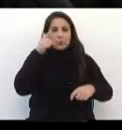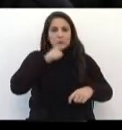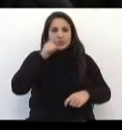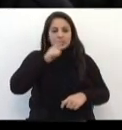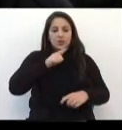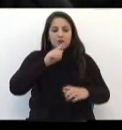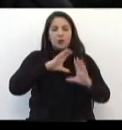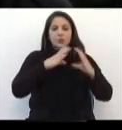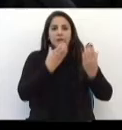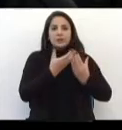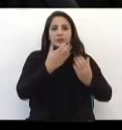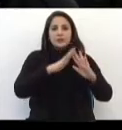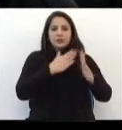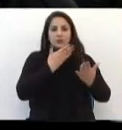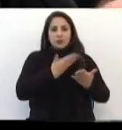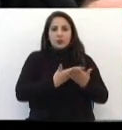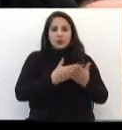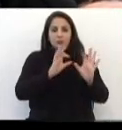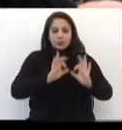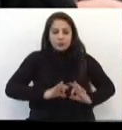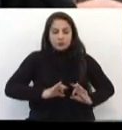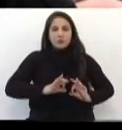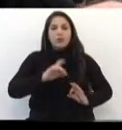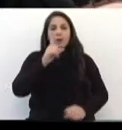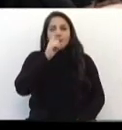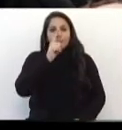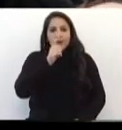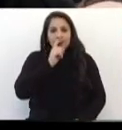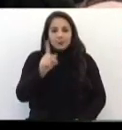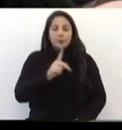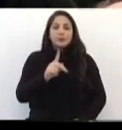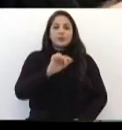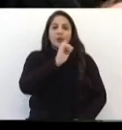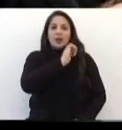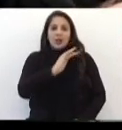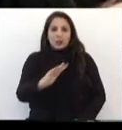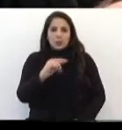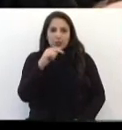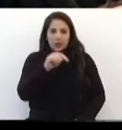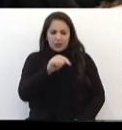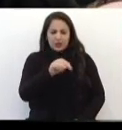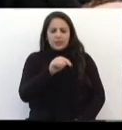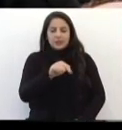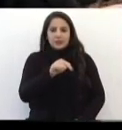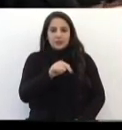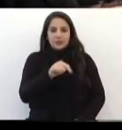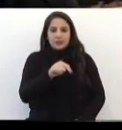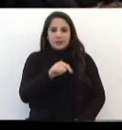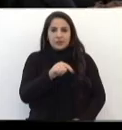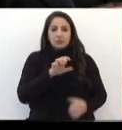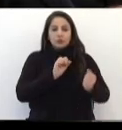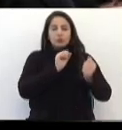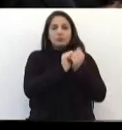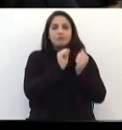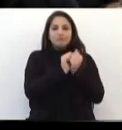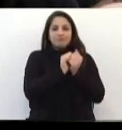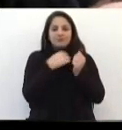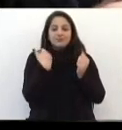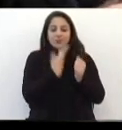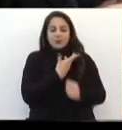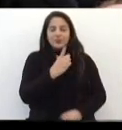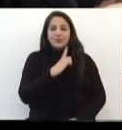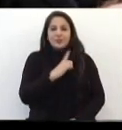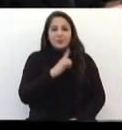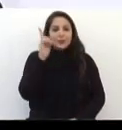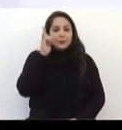escolar Que é o que pretende o projeto Pais, professores e alunos É essa junção que nós temos que ter Para